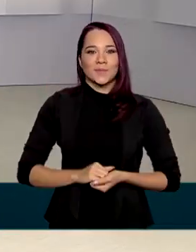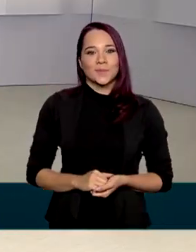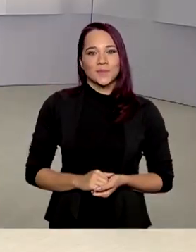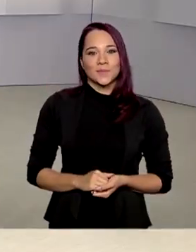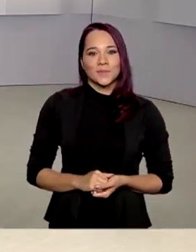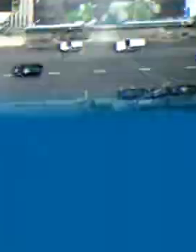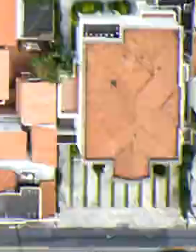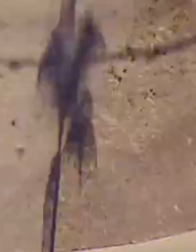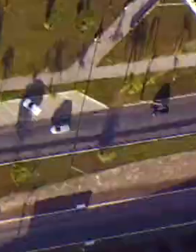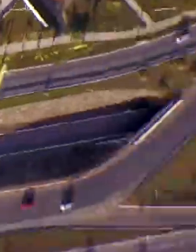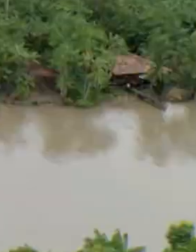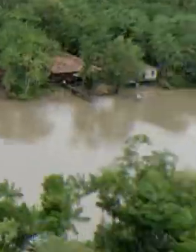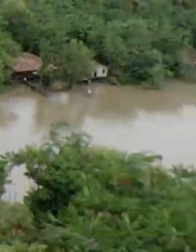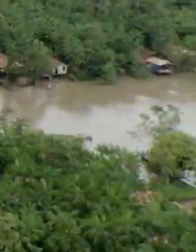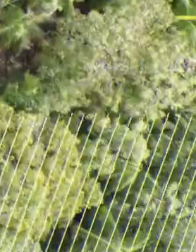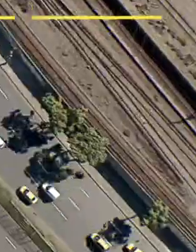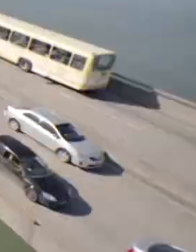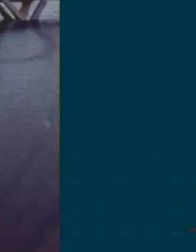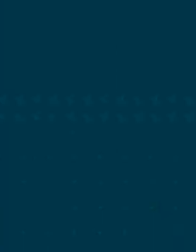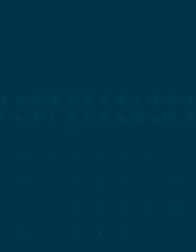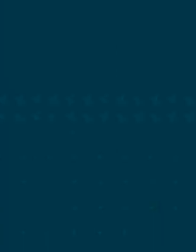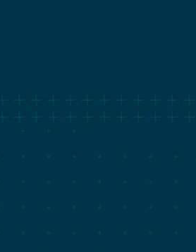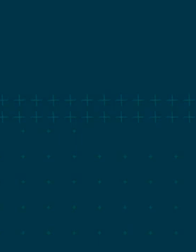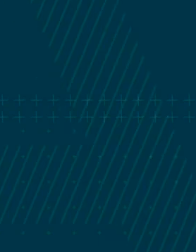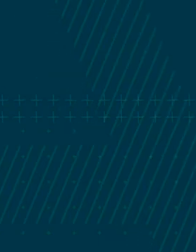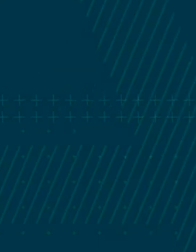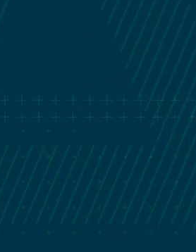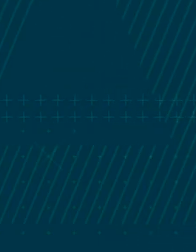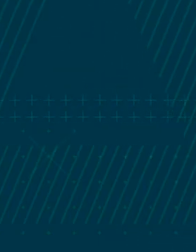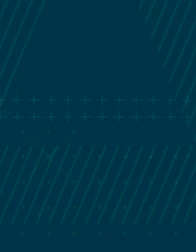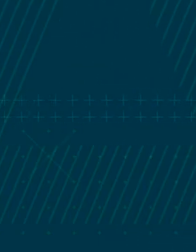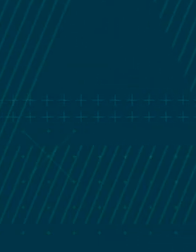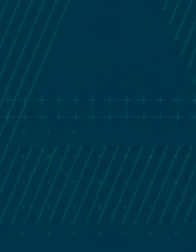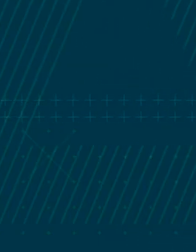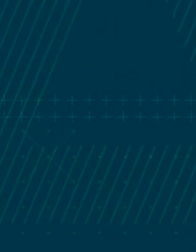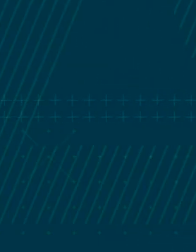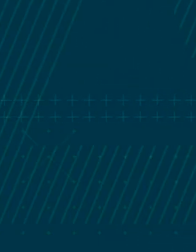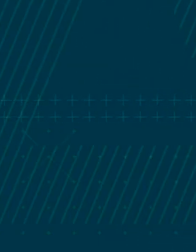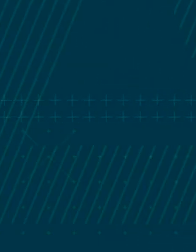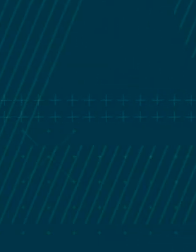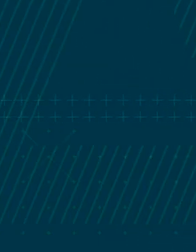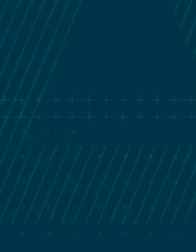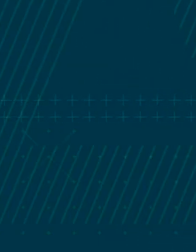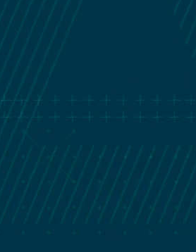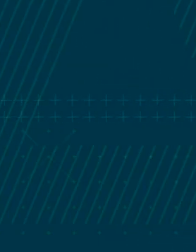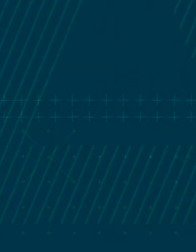Música Música Música Música Música